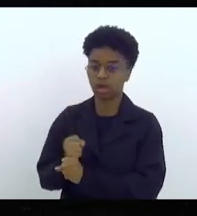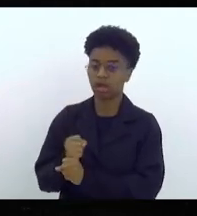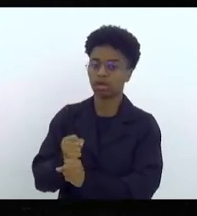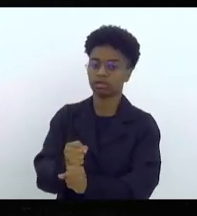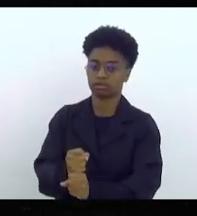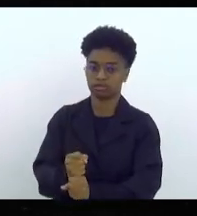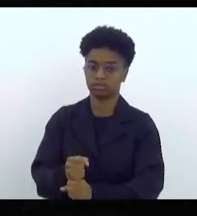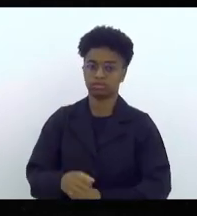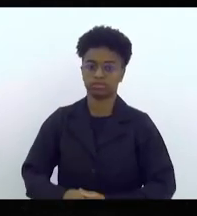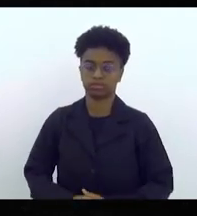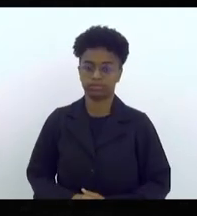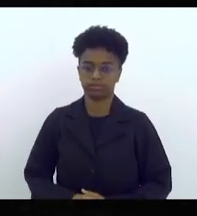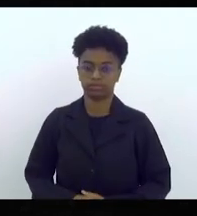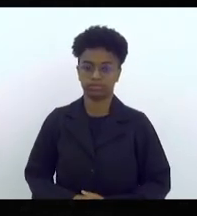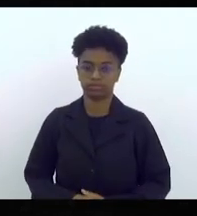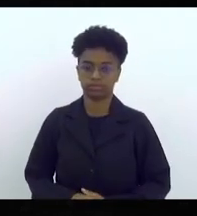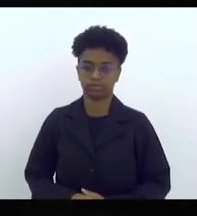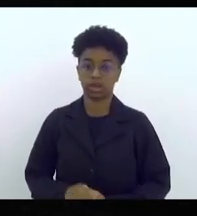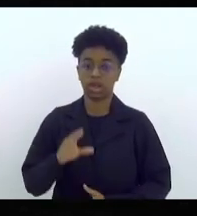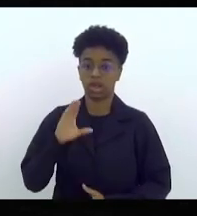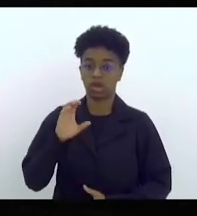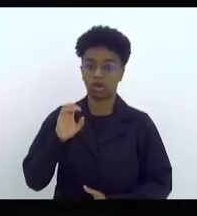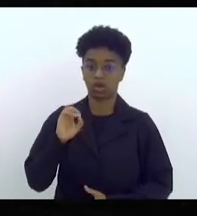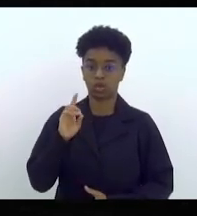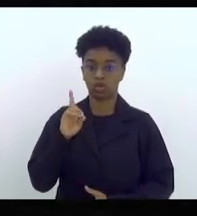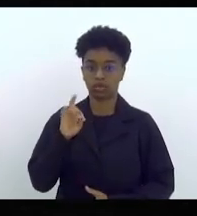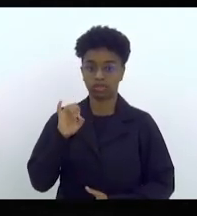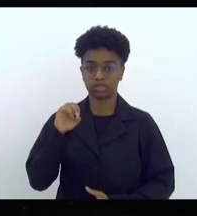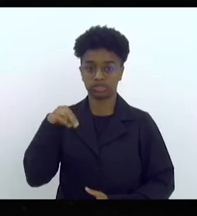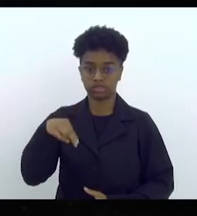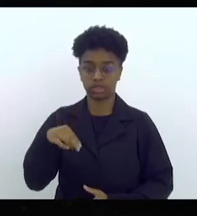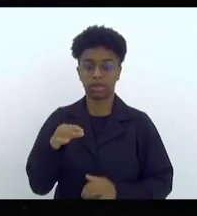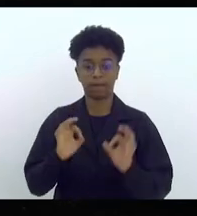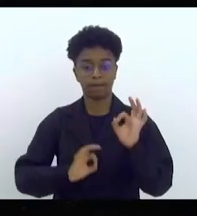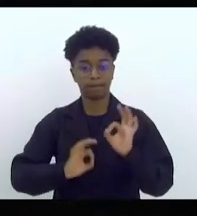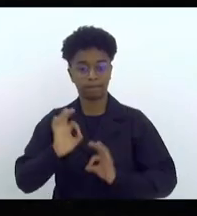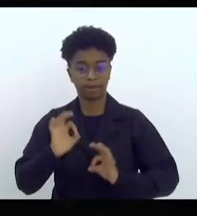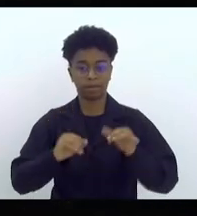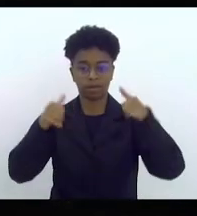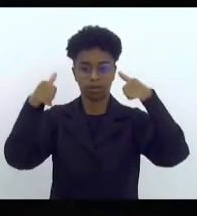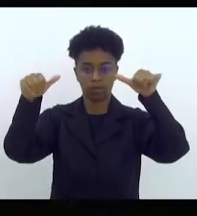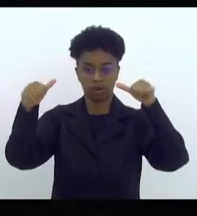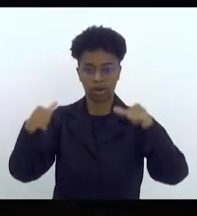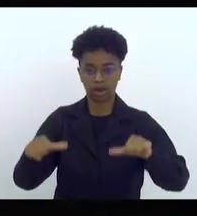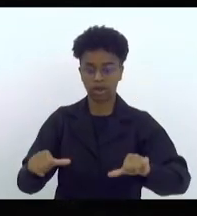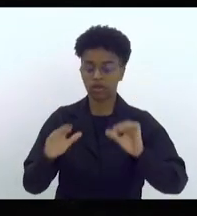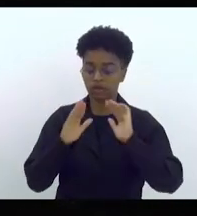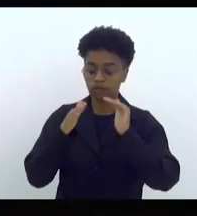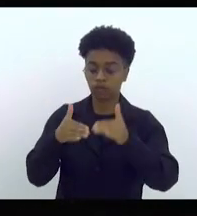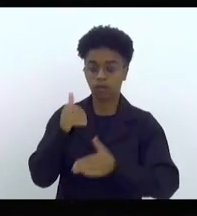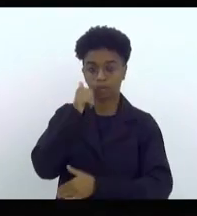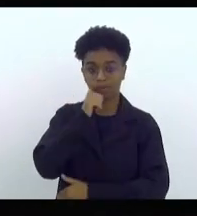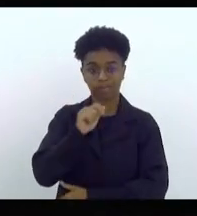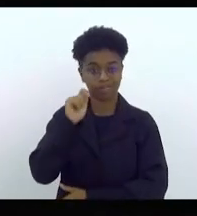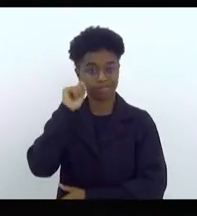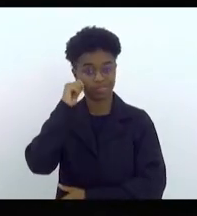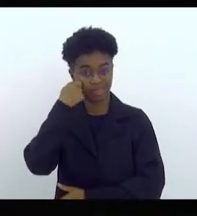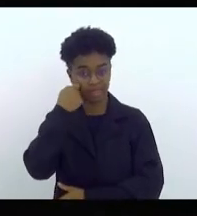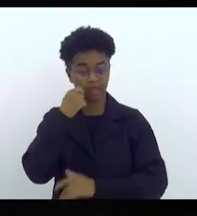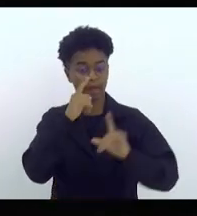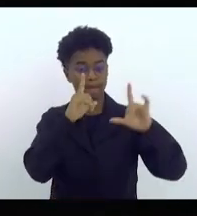a nossa Codin preparou cartazes de mulheres negras que foram